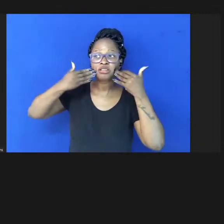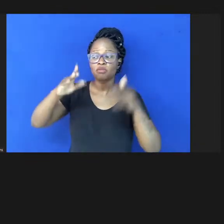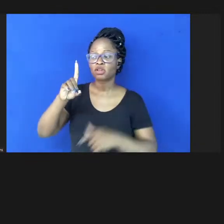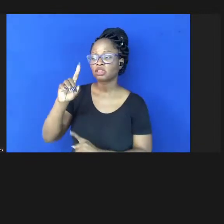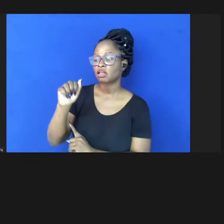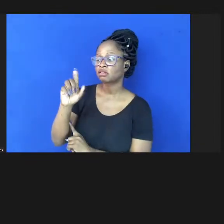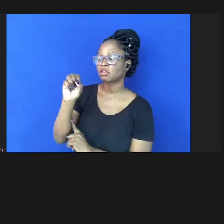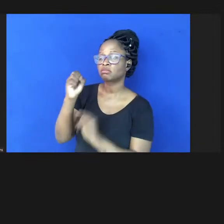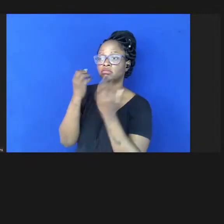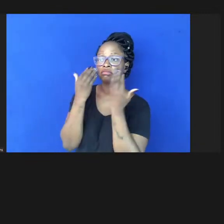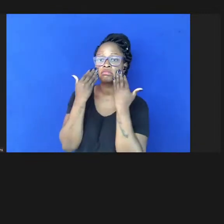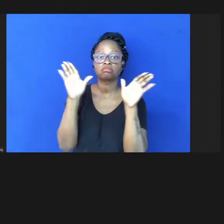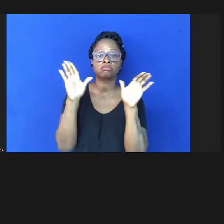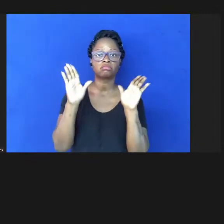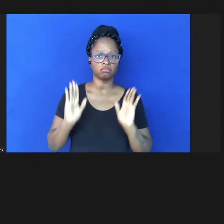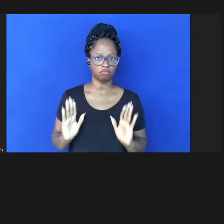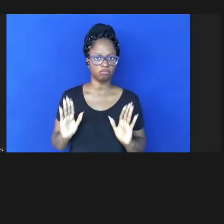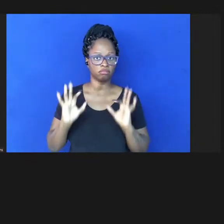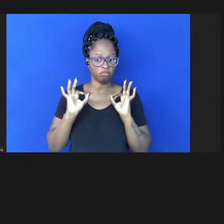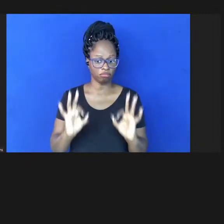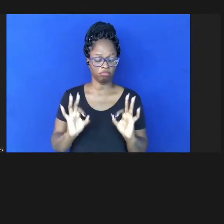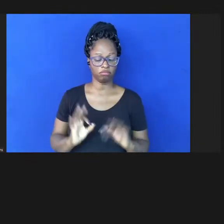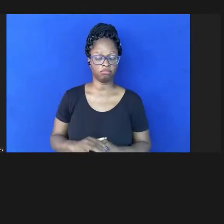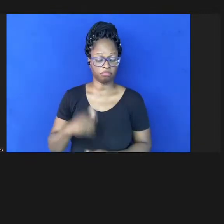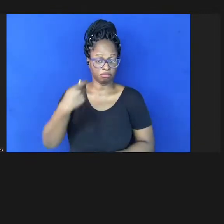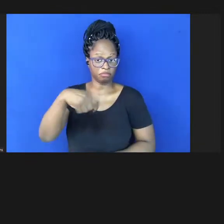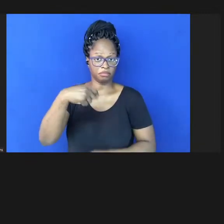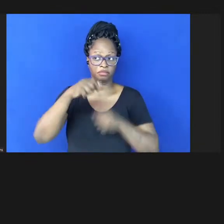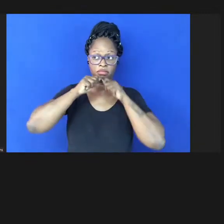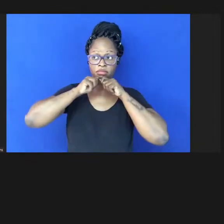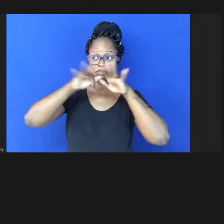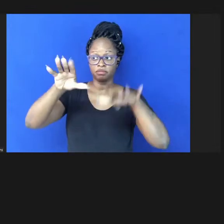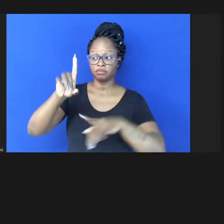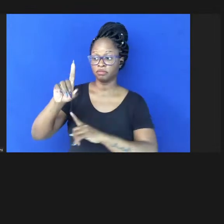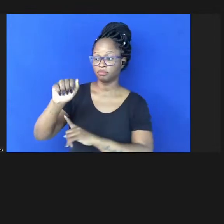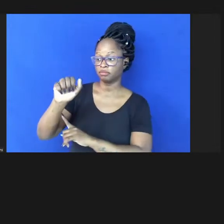processar seus dados o compartilhamento de dados